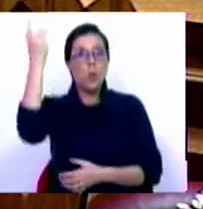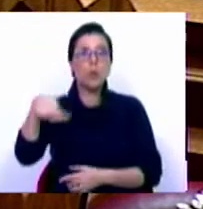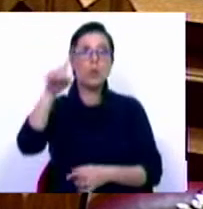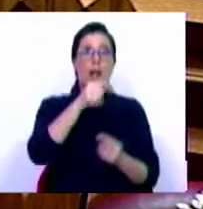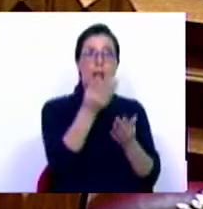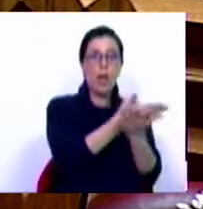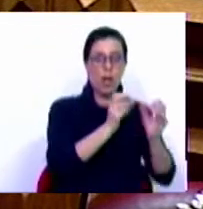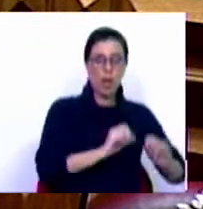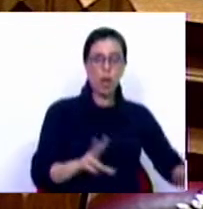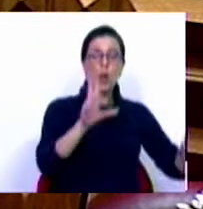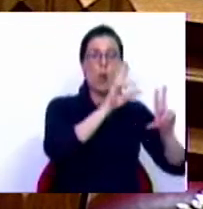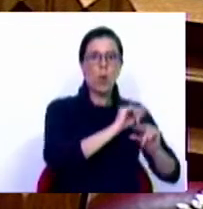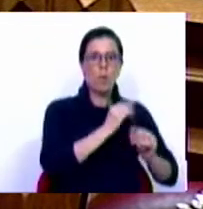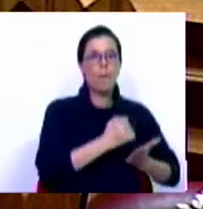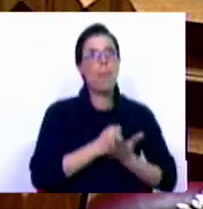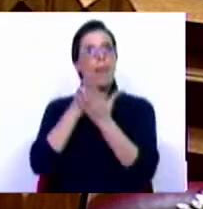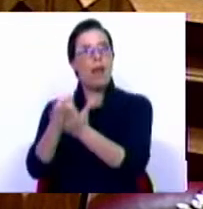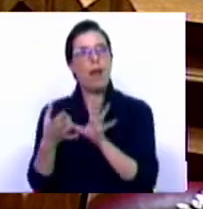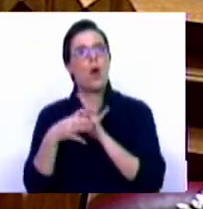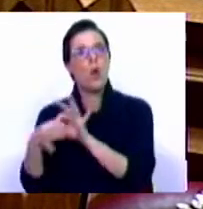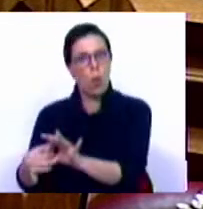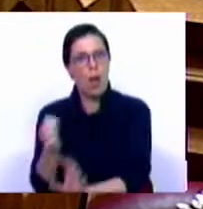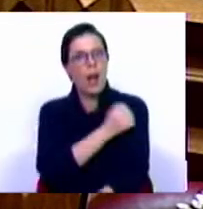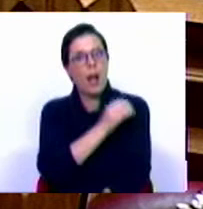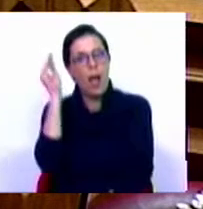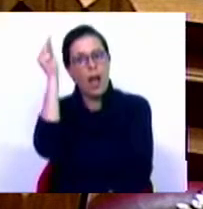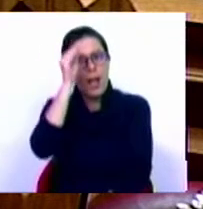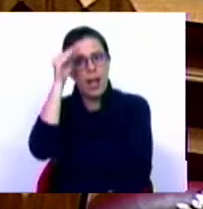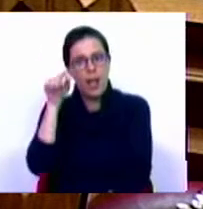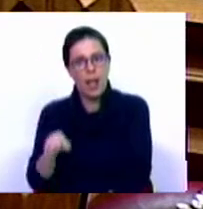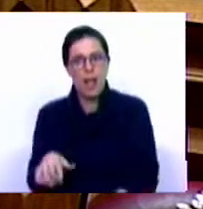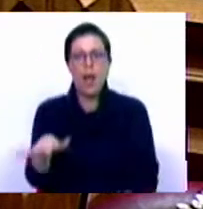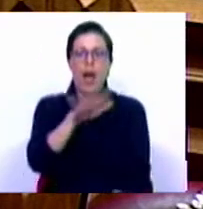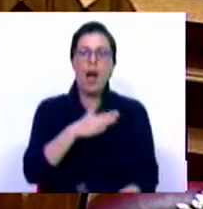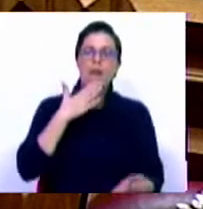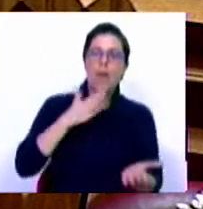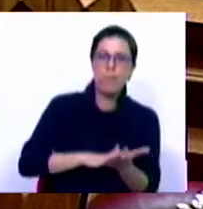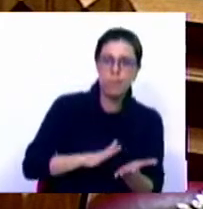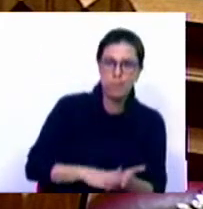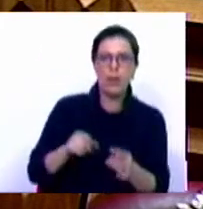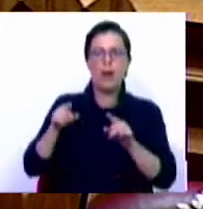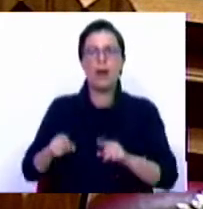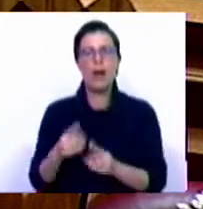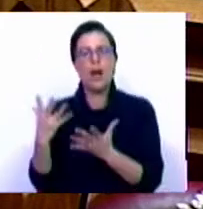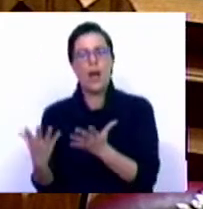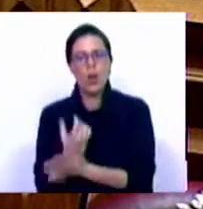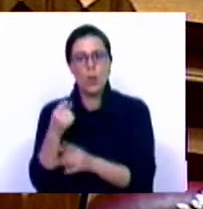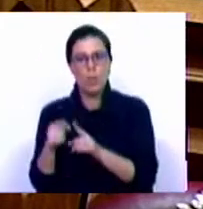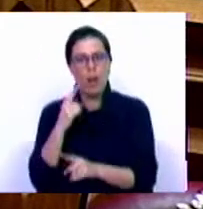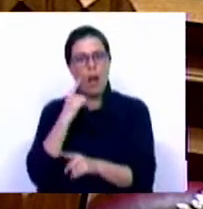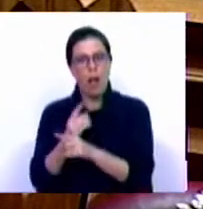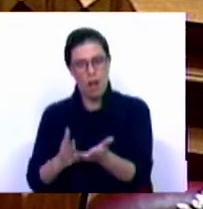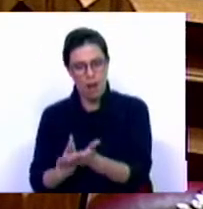Pelouro da Economia e Inovação contribuírem e colaborarem com a Casa do Alentejo, quer na área de restauração, quer na recuperação e